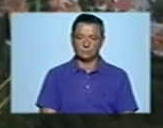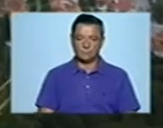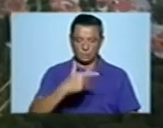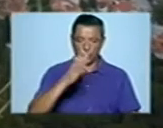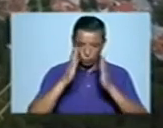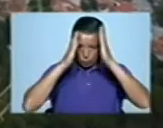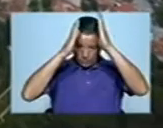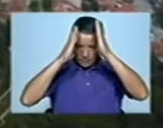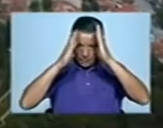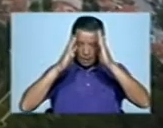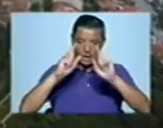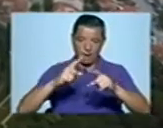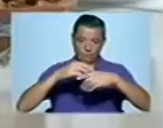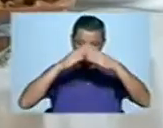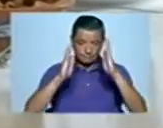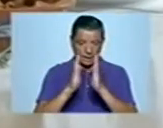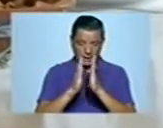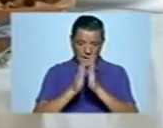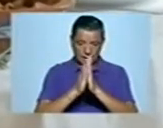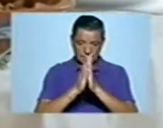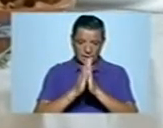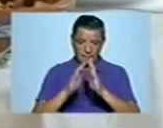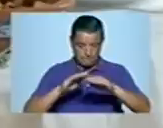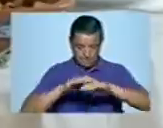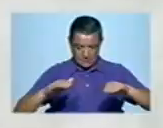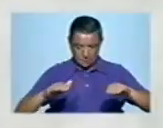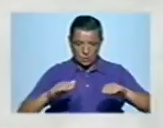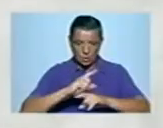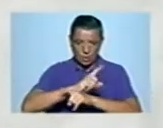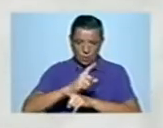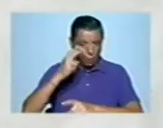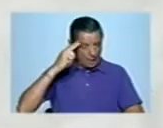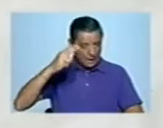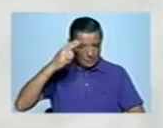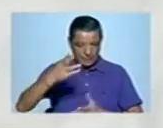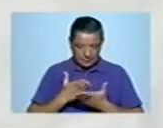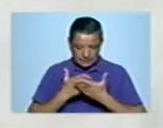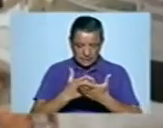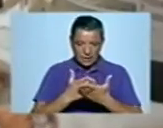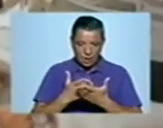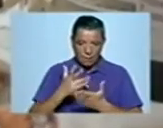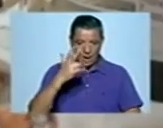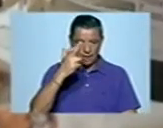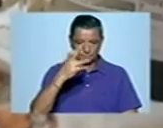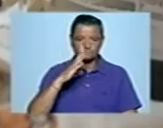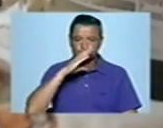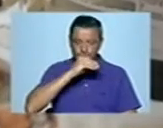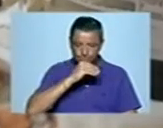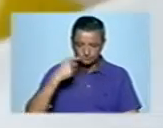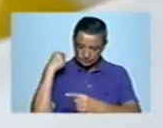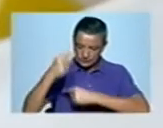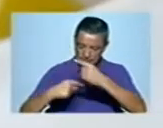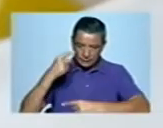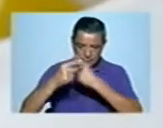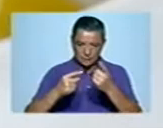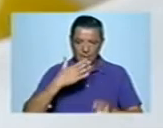Tomar é terra de templários. E isso reflete-se na mesa. Desde logo no cabrito assado em forno a lenha, tal como o pão de fabrico tradicional.